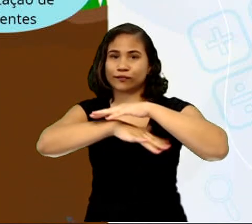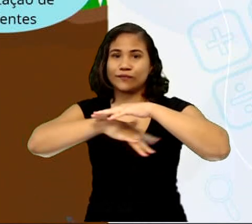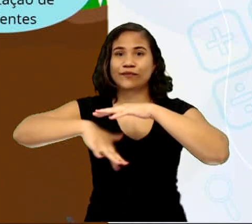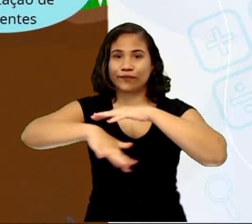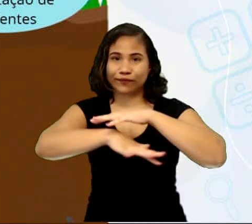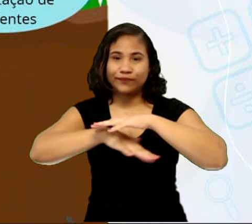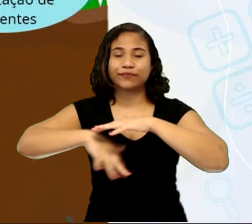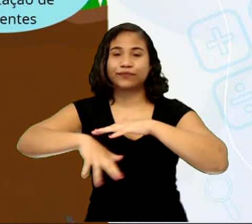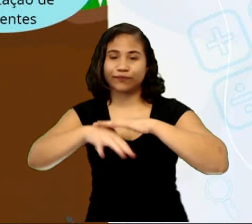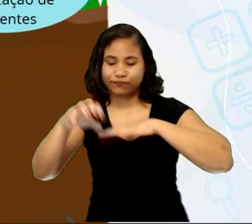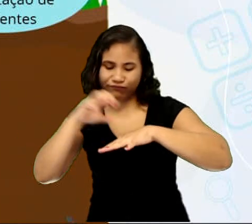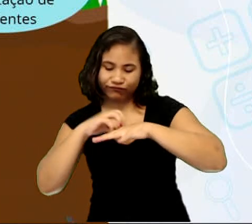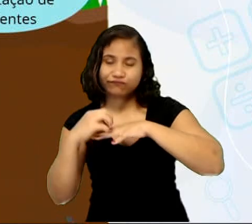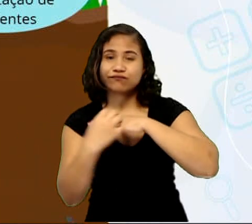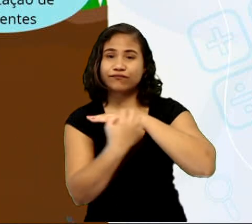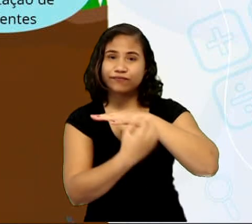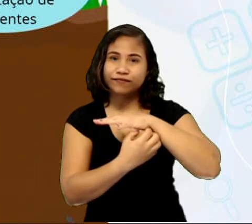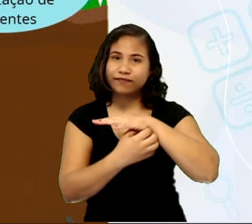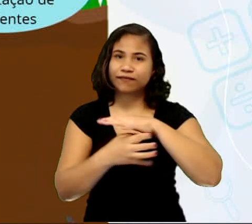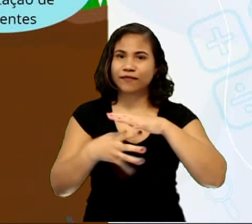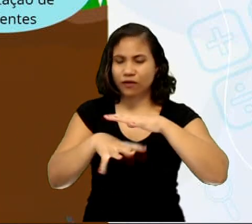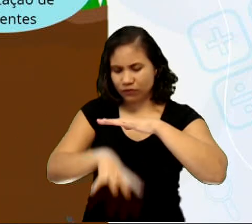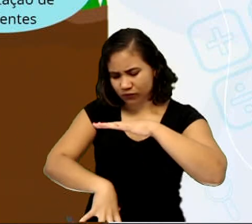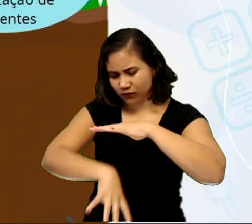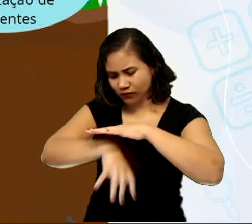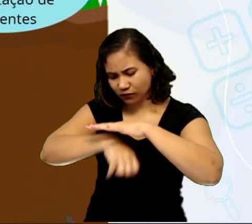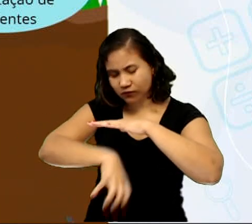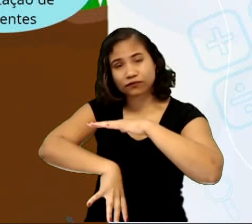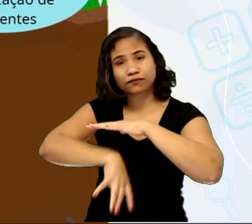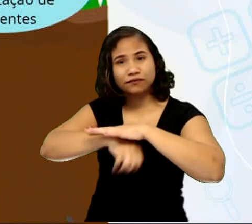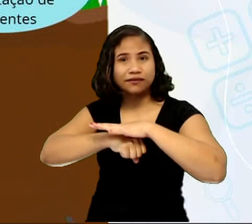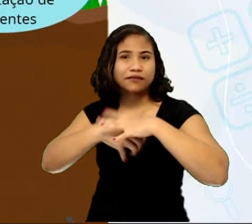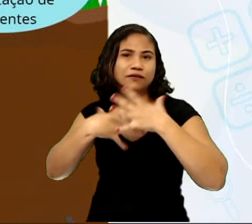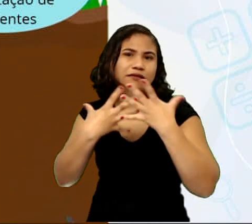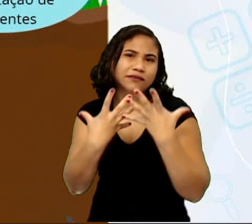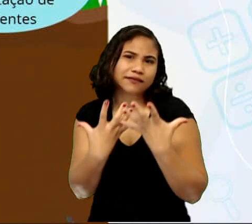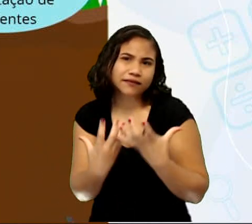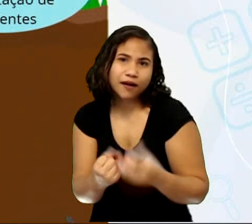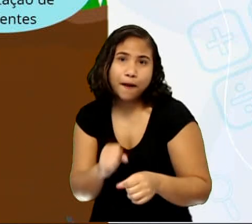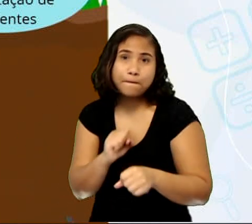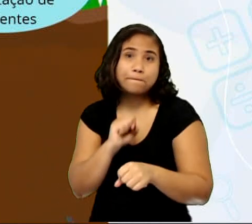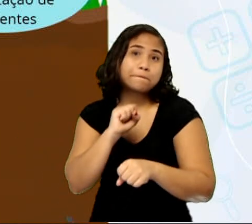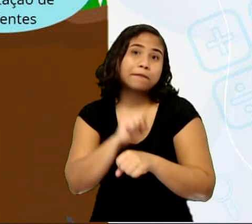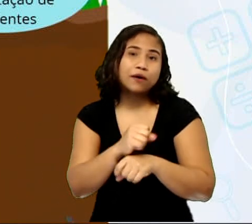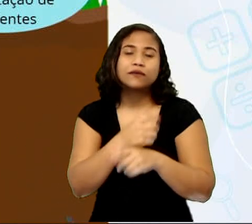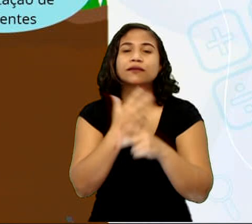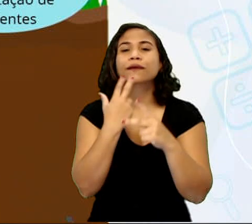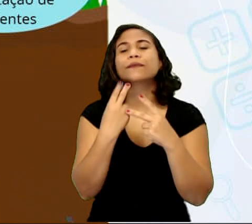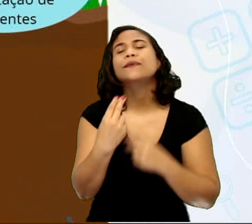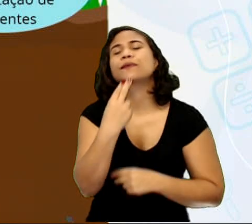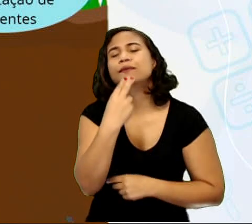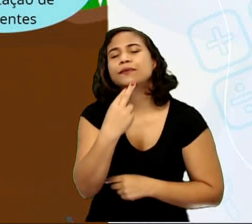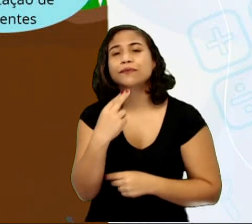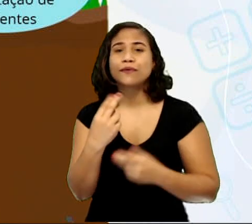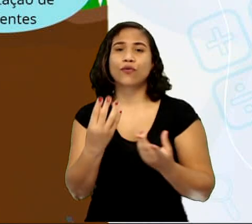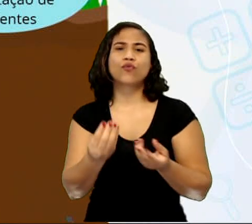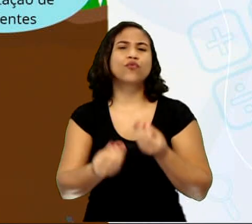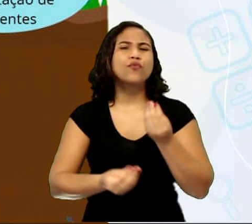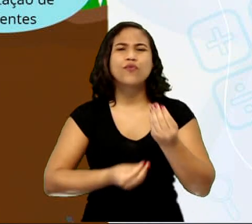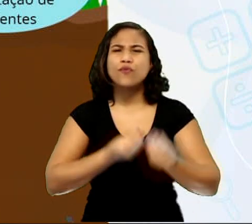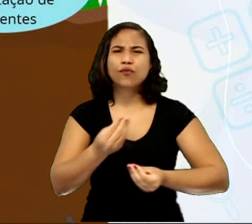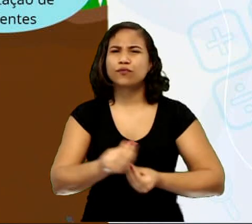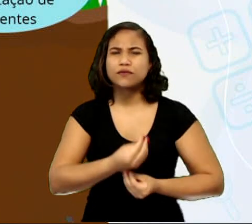eles realizam a mineralização e imobilização desses nutrientes, mantendo os nutrientes